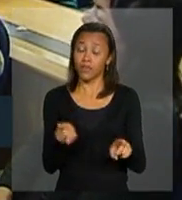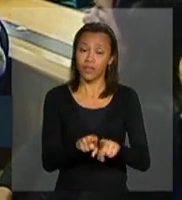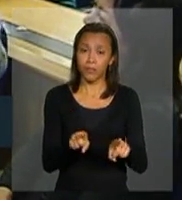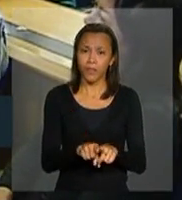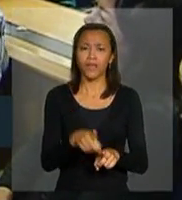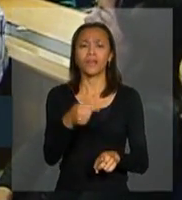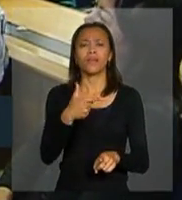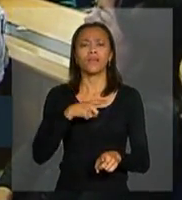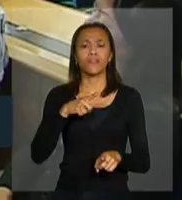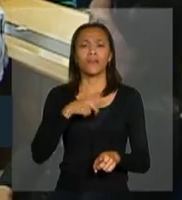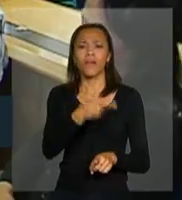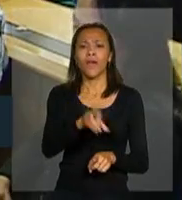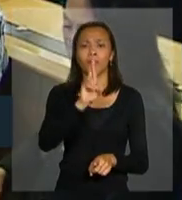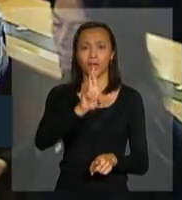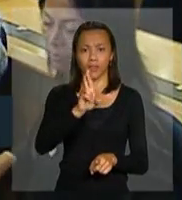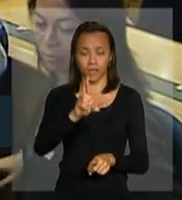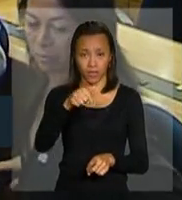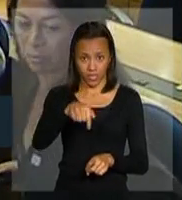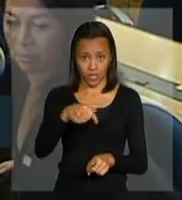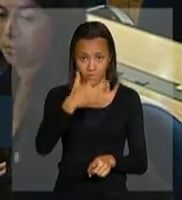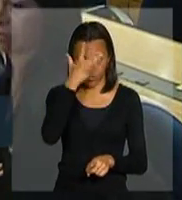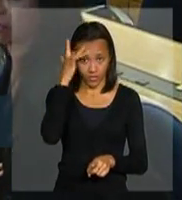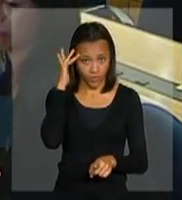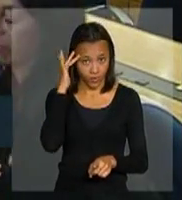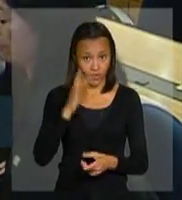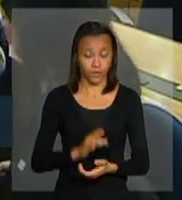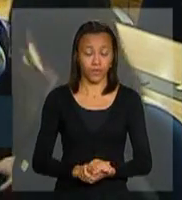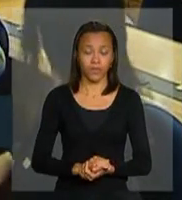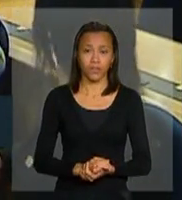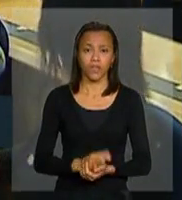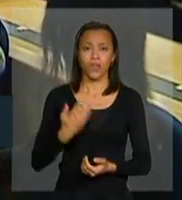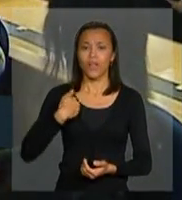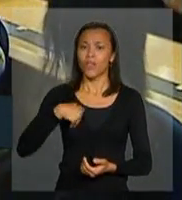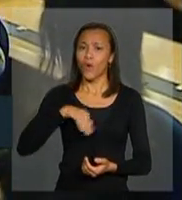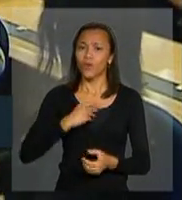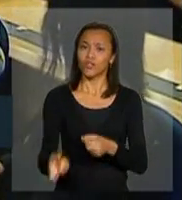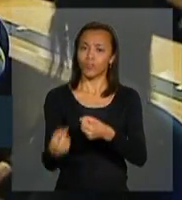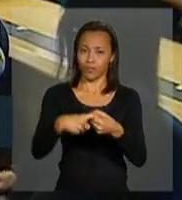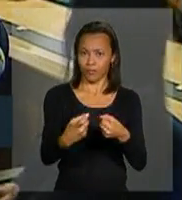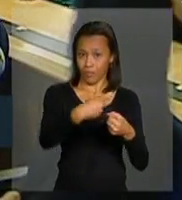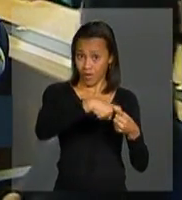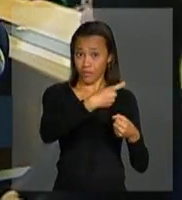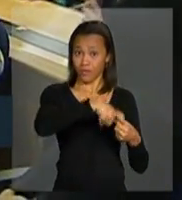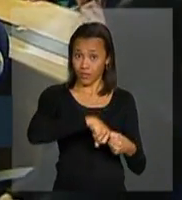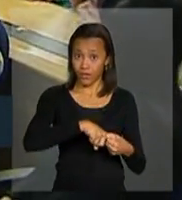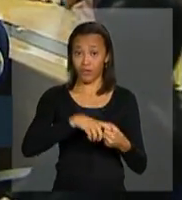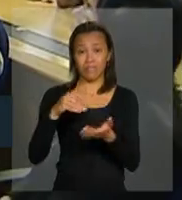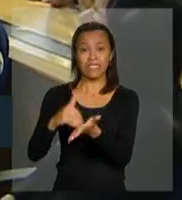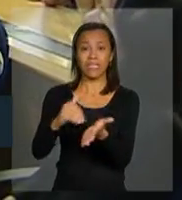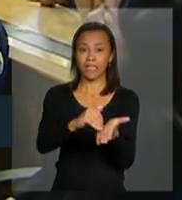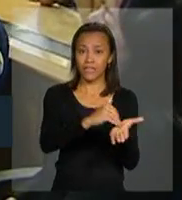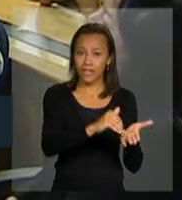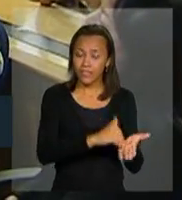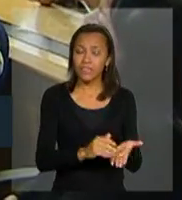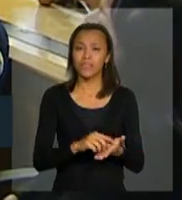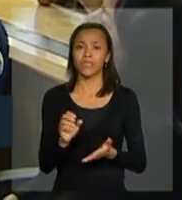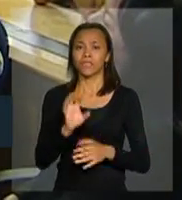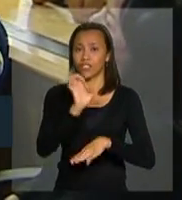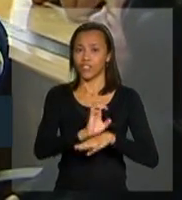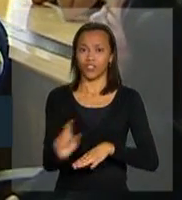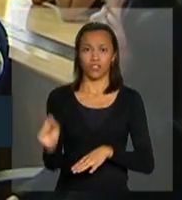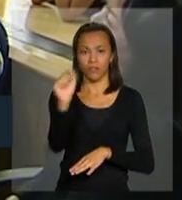apresentando o Conasemes, os nossos parceiros fundamentais, secretarias estaduais, municipais,